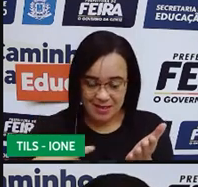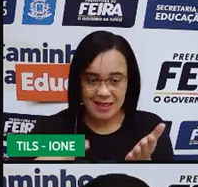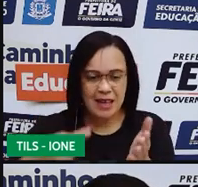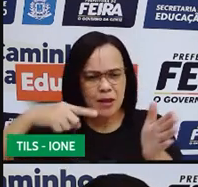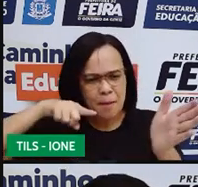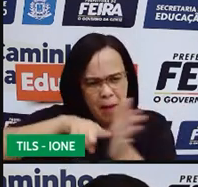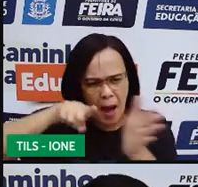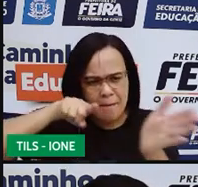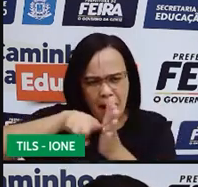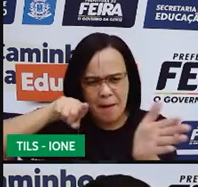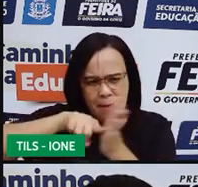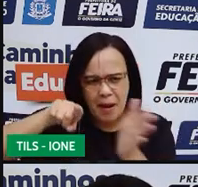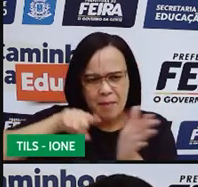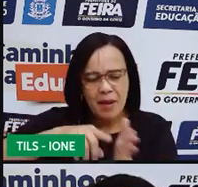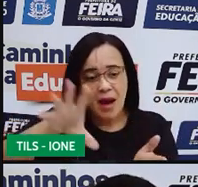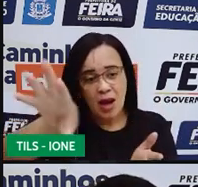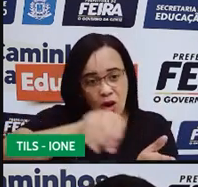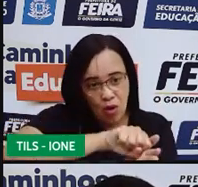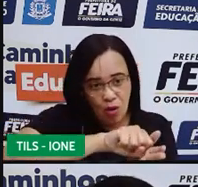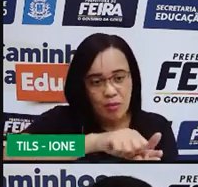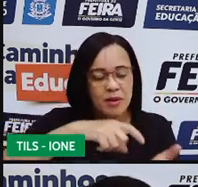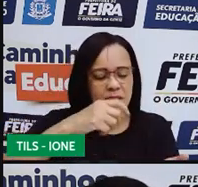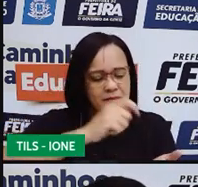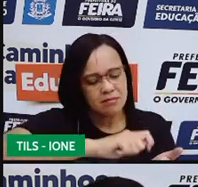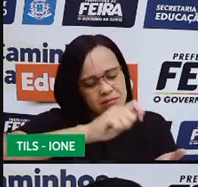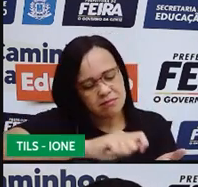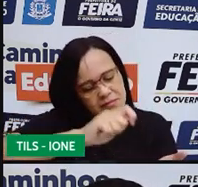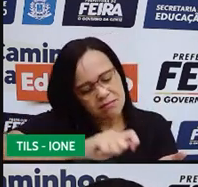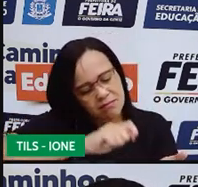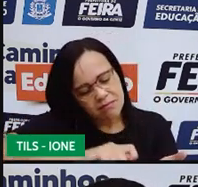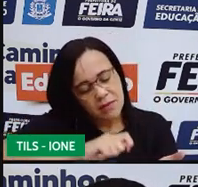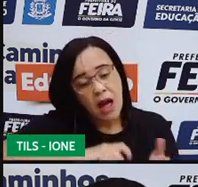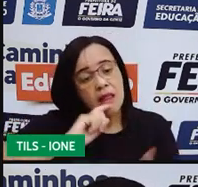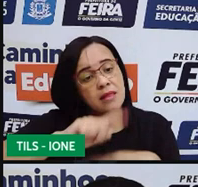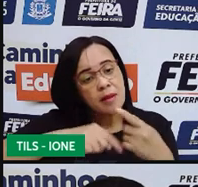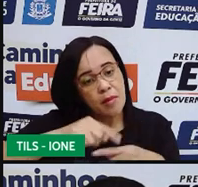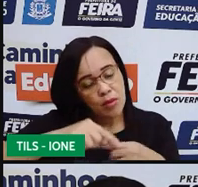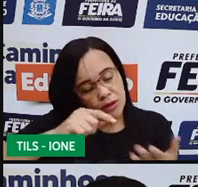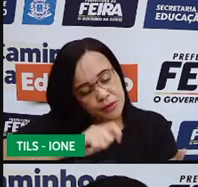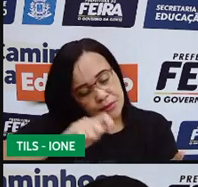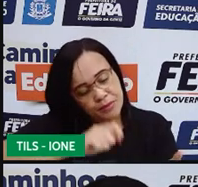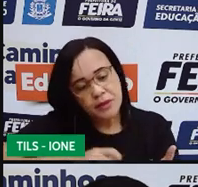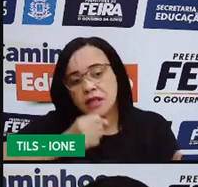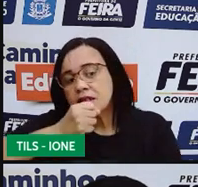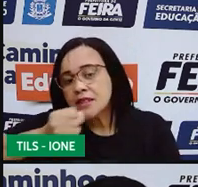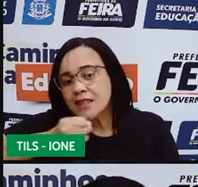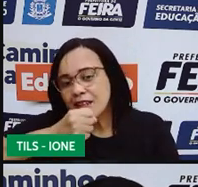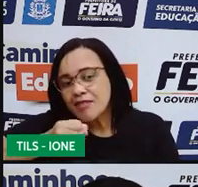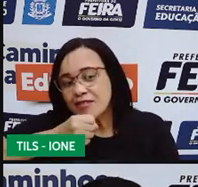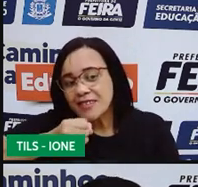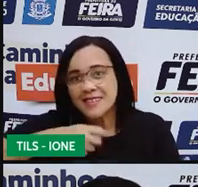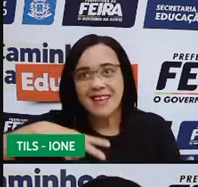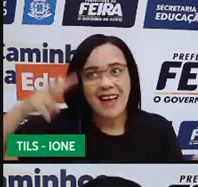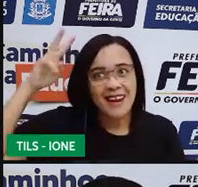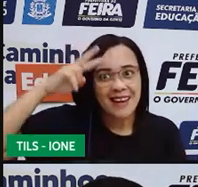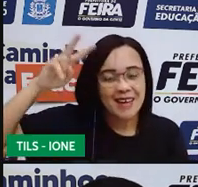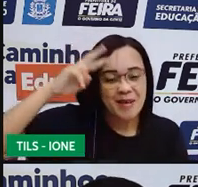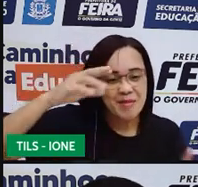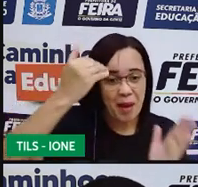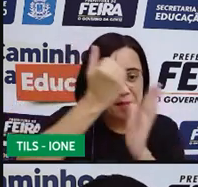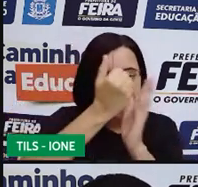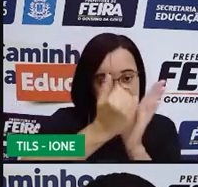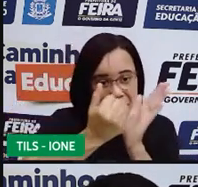vou sugerir para você, para que na hora que você for fazer a entrevista, você já tenha um roteiro de perguntas.